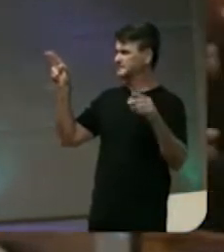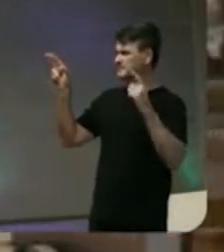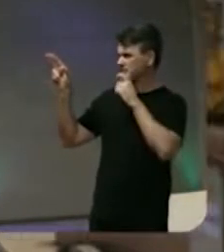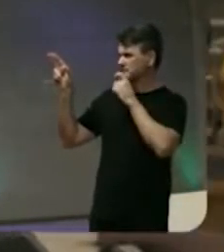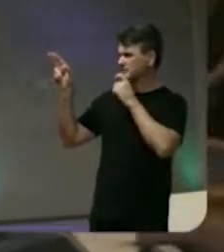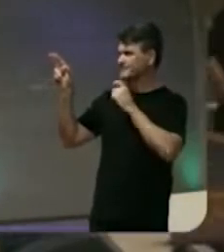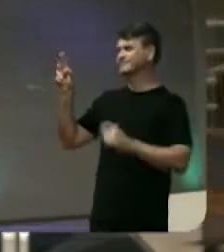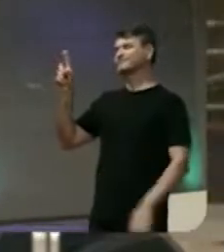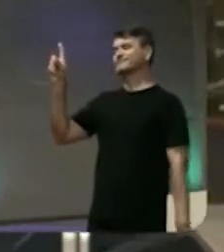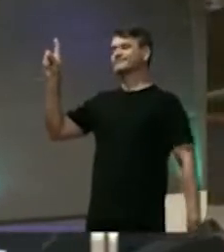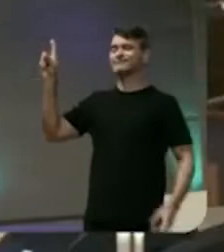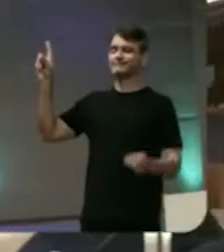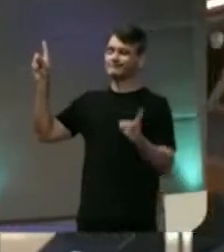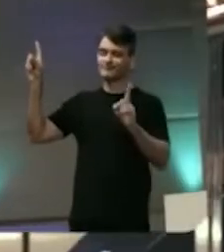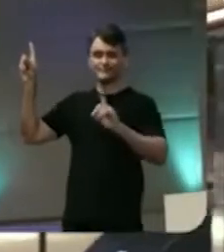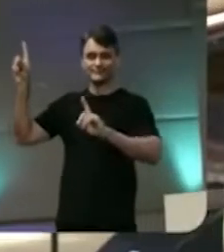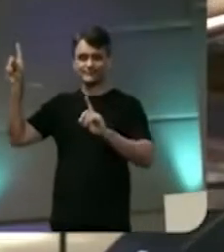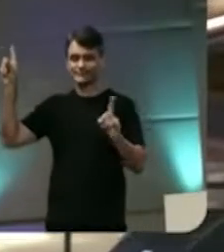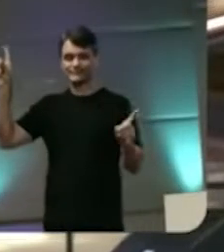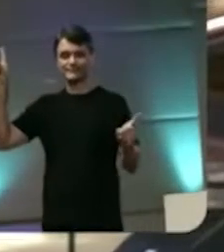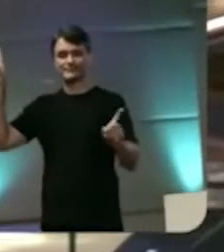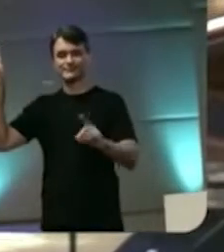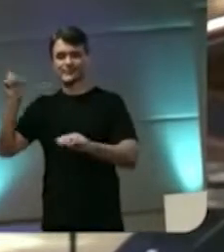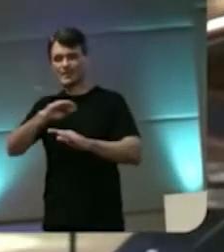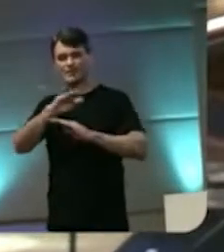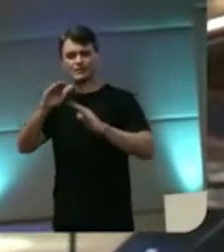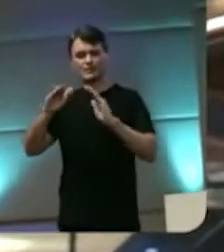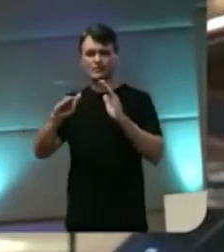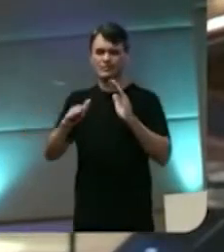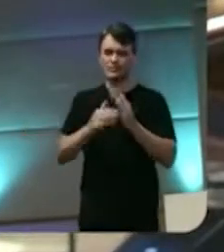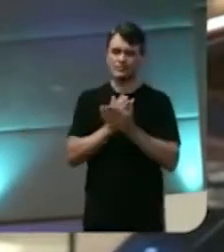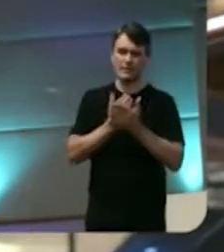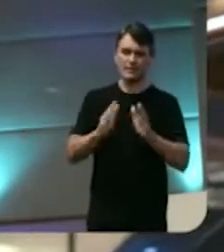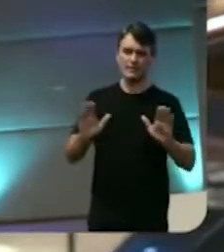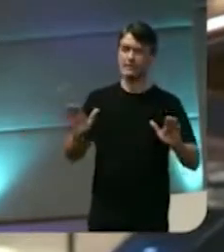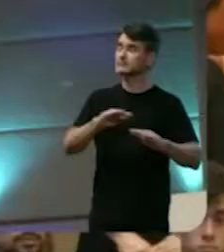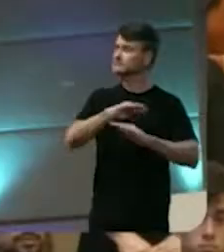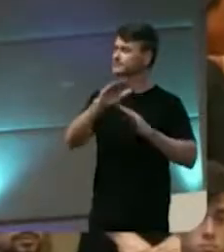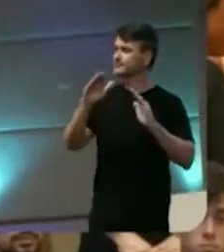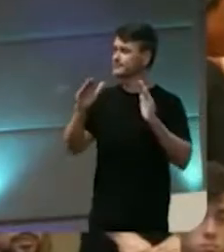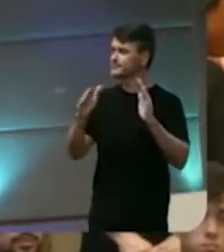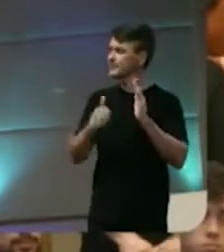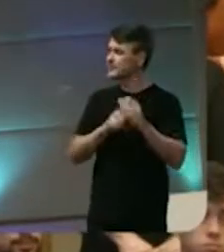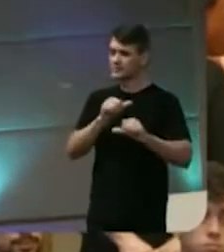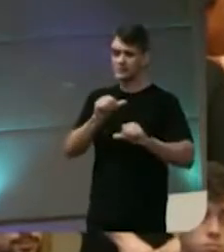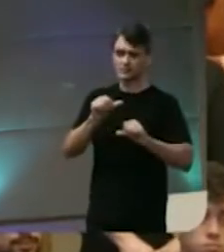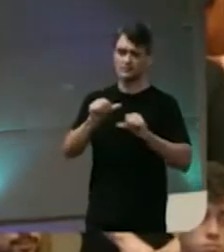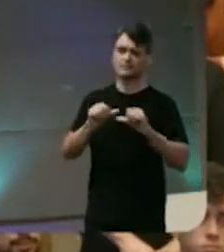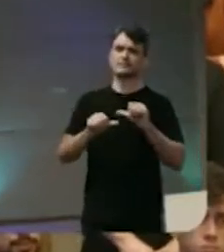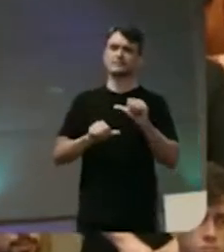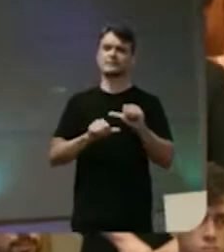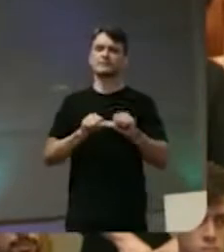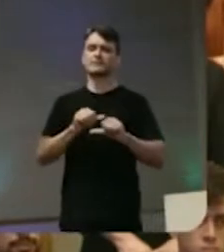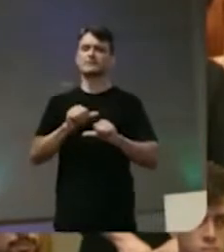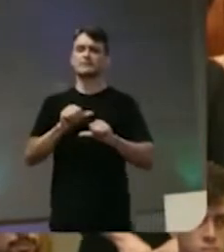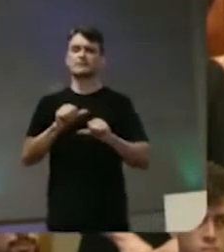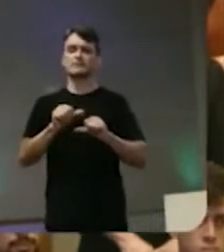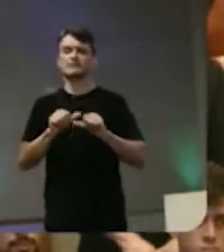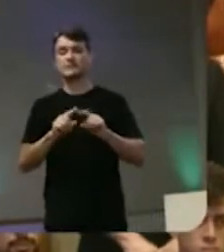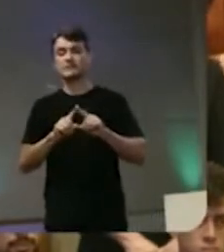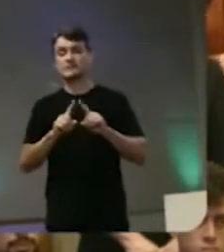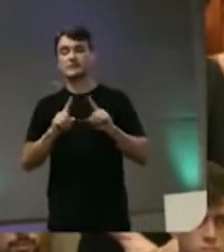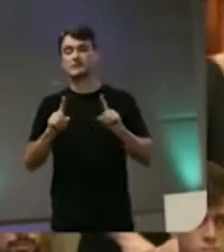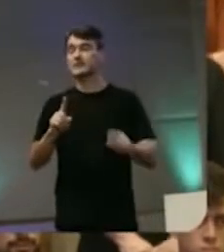mentir Tudo pode passar, tudo pode